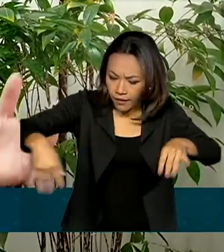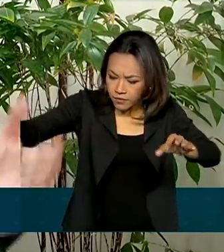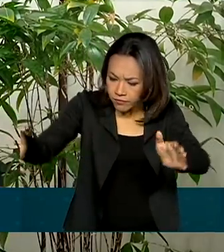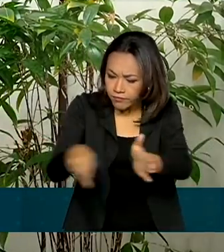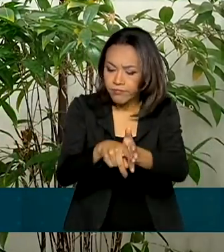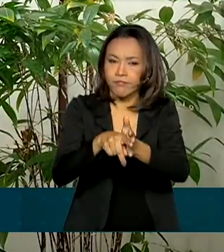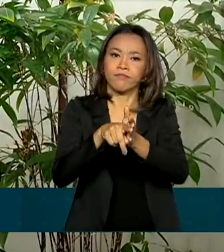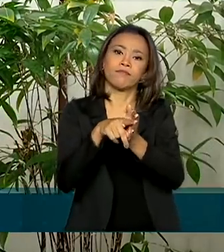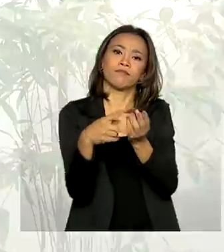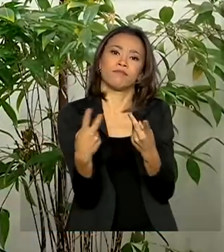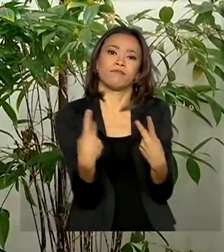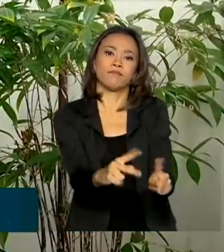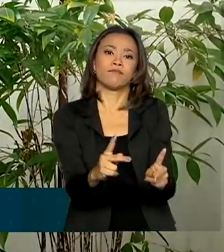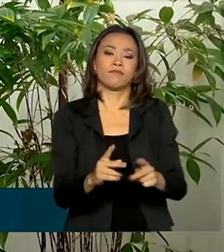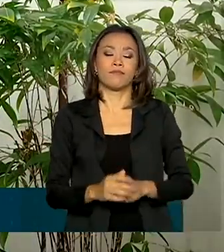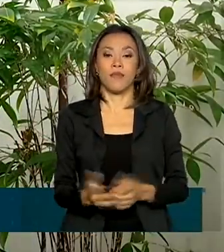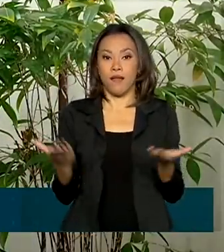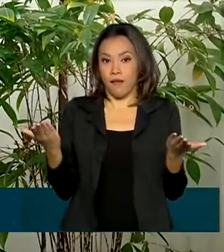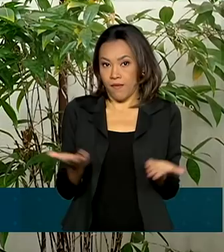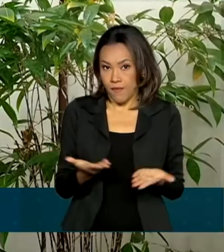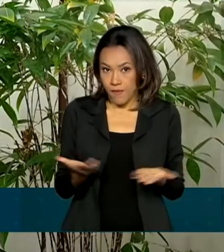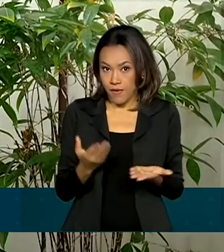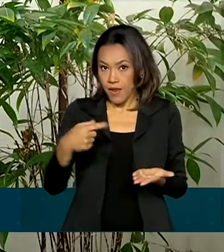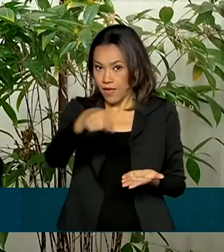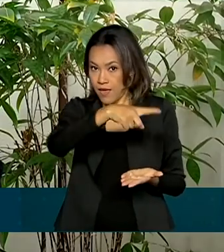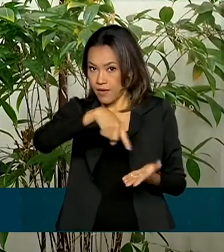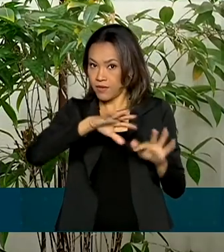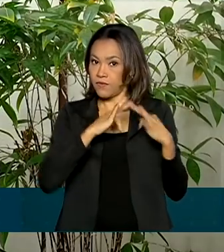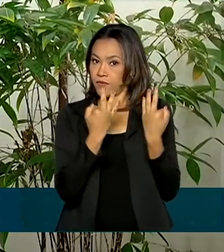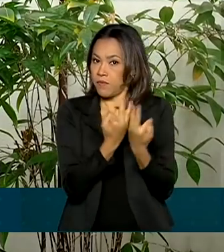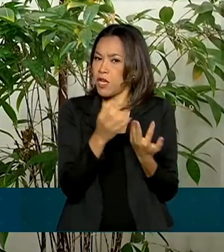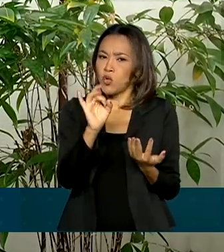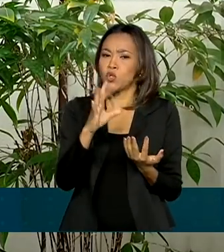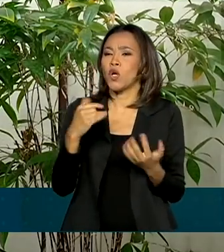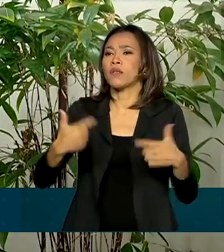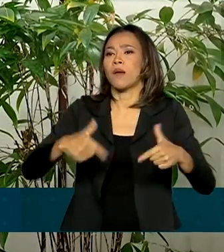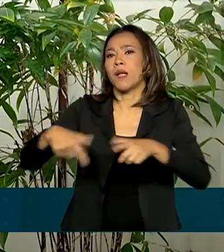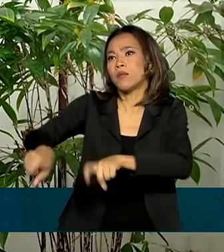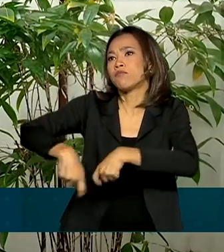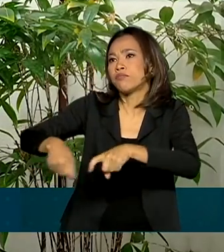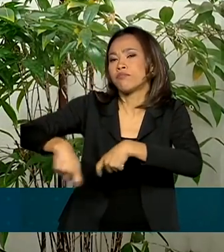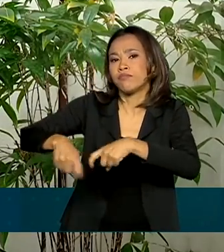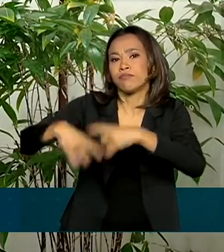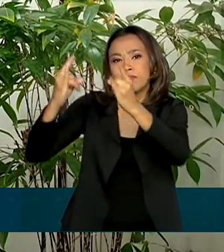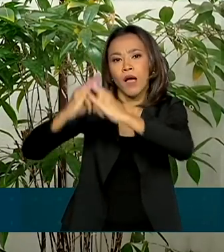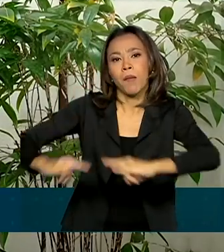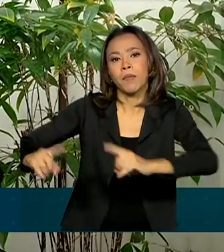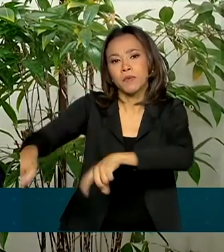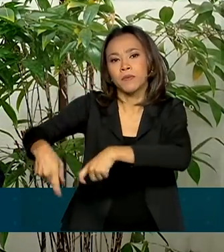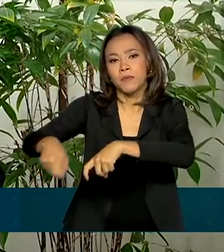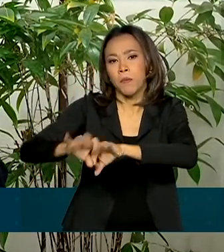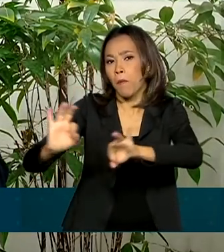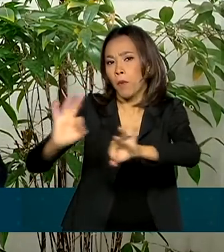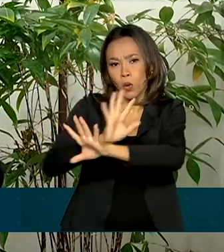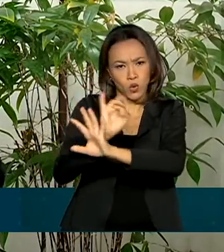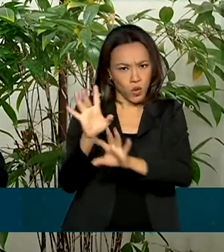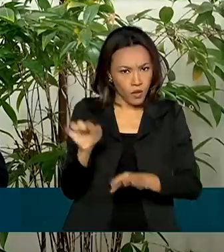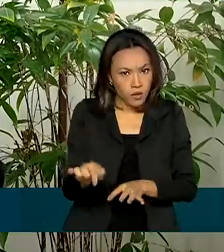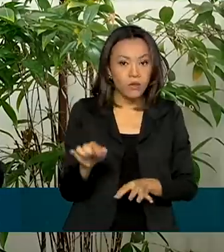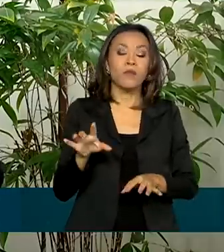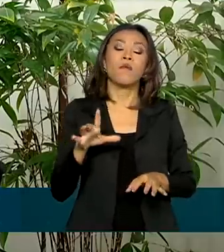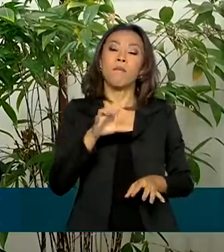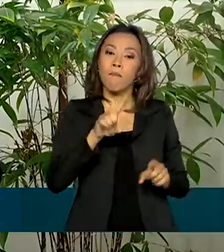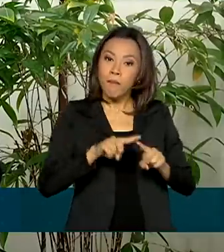daquele lote, daquele pedaço de terra. Eles agora não são mais apenas agricultores assentados. Eles se inserem num conjunto de